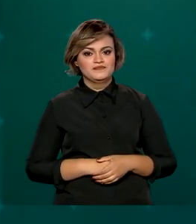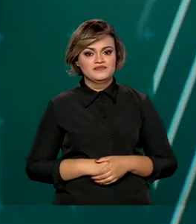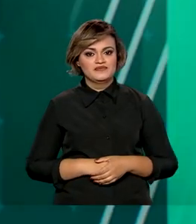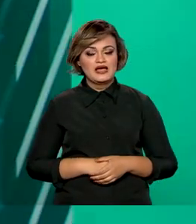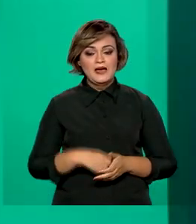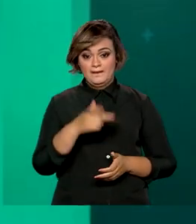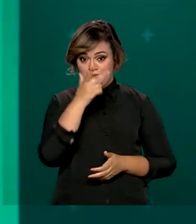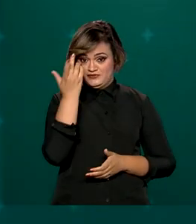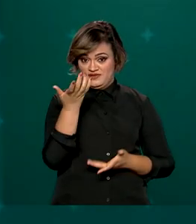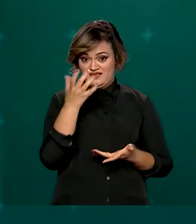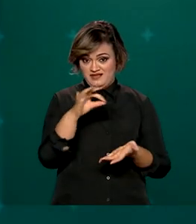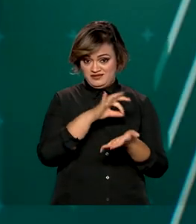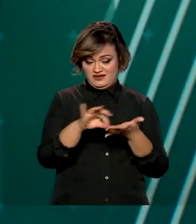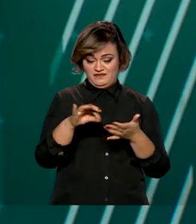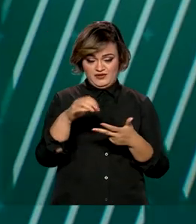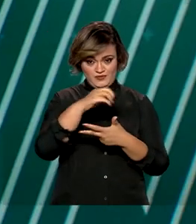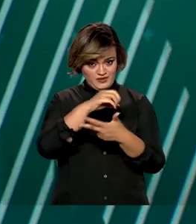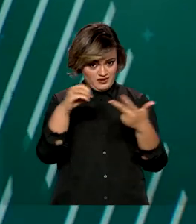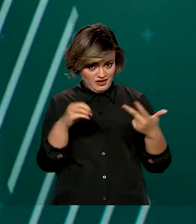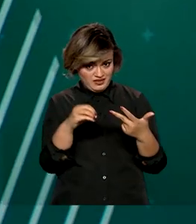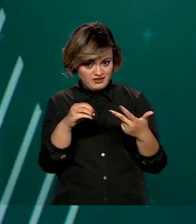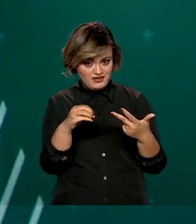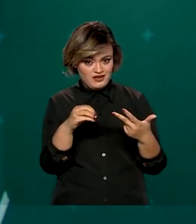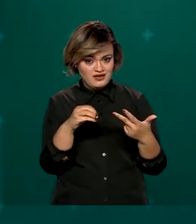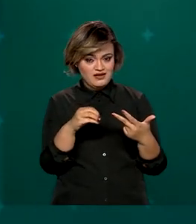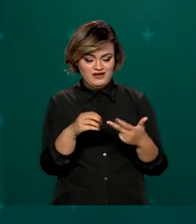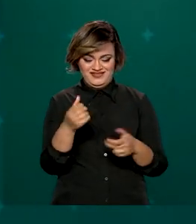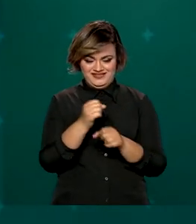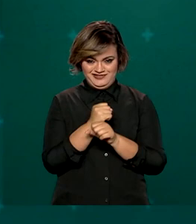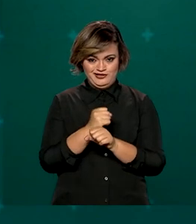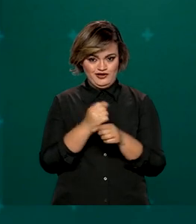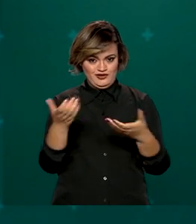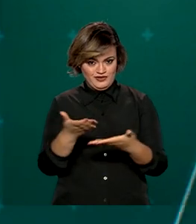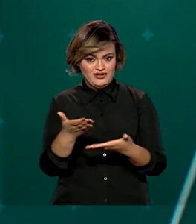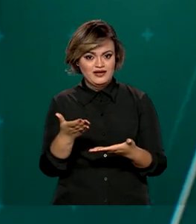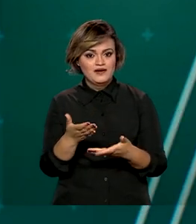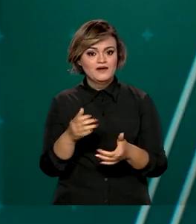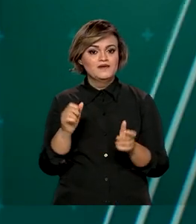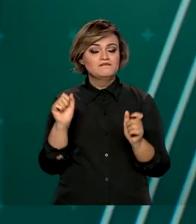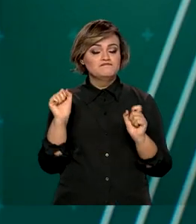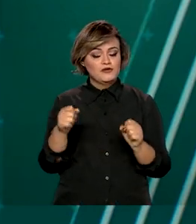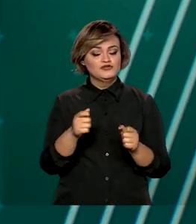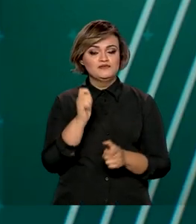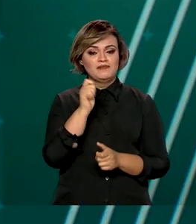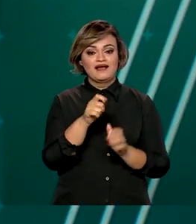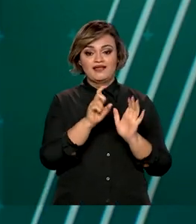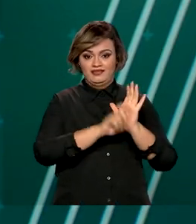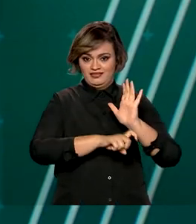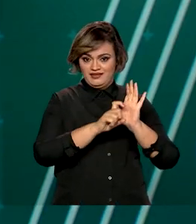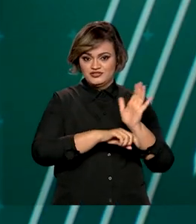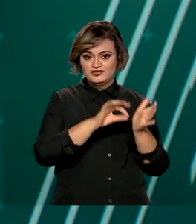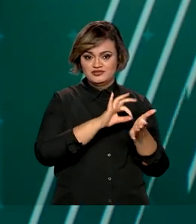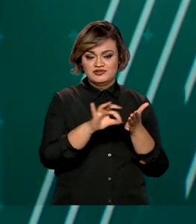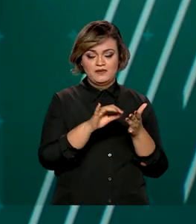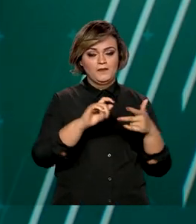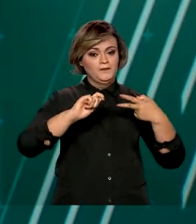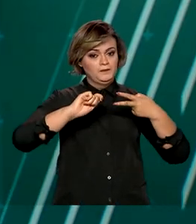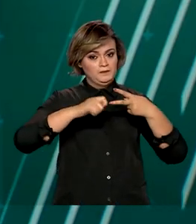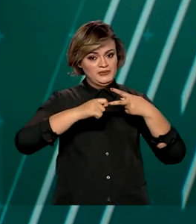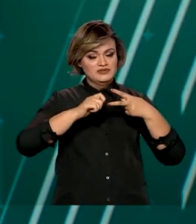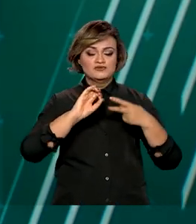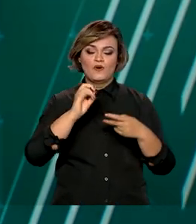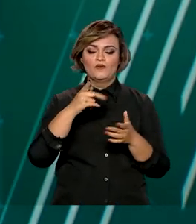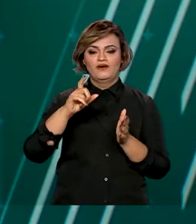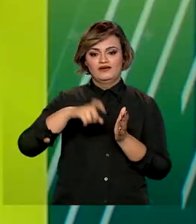Interessados em participar do Enem, o Exame Nacional do Ensino Médio de 2022, terão a opção de pagar a taxa de inscrição com PIX e